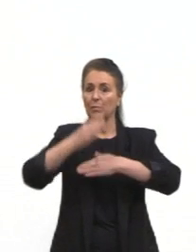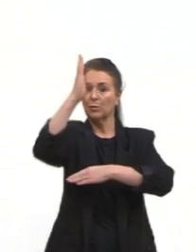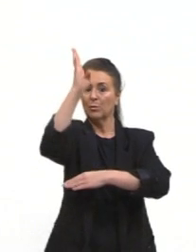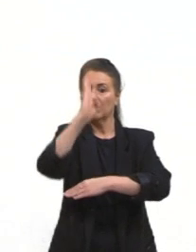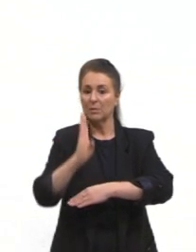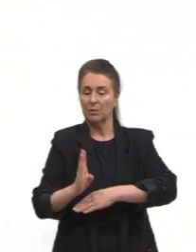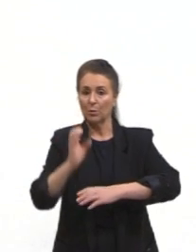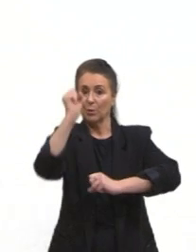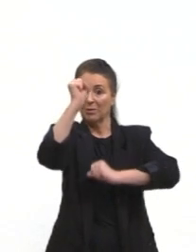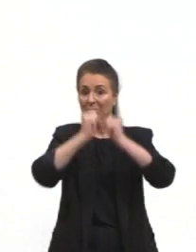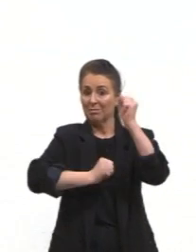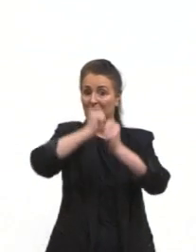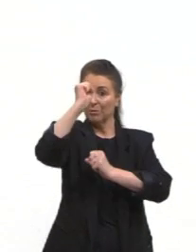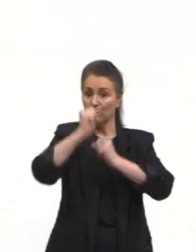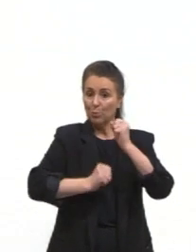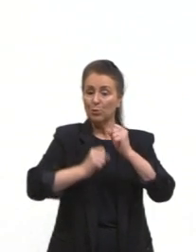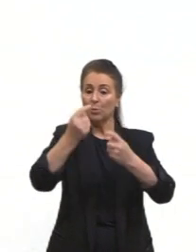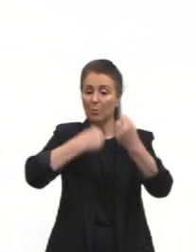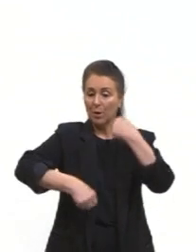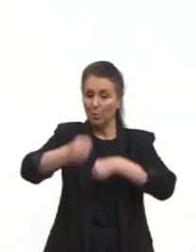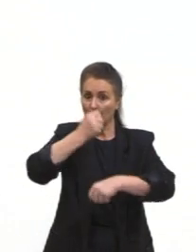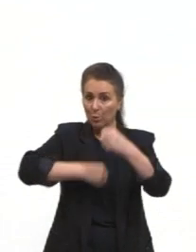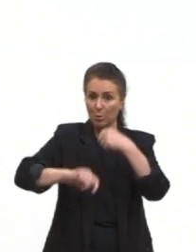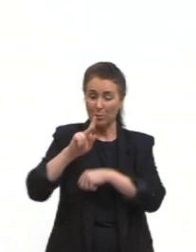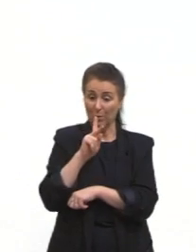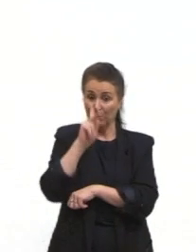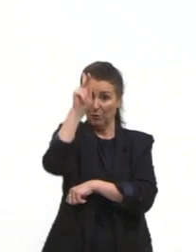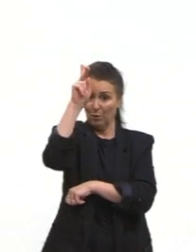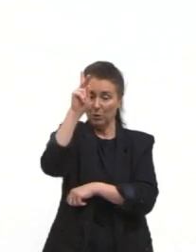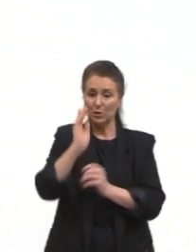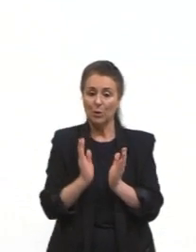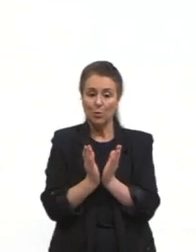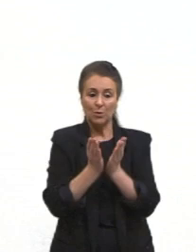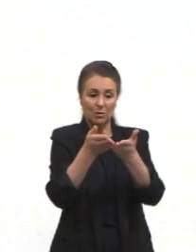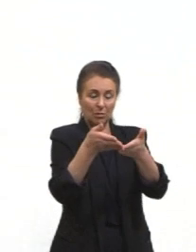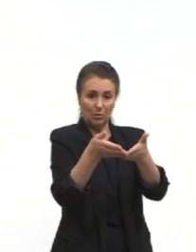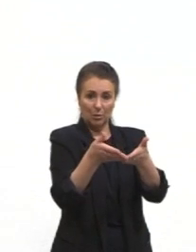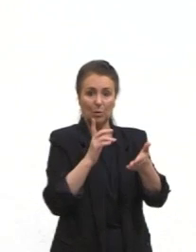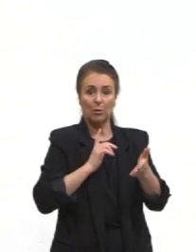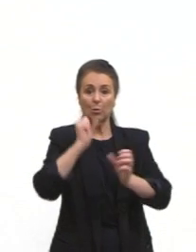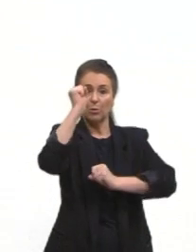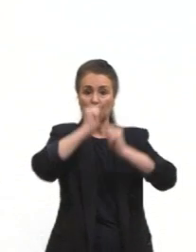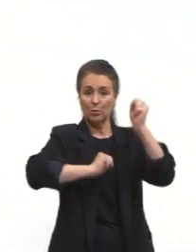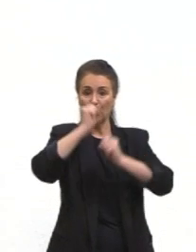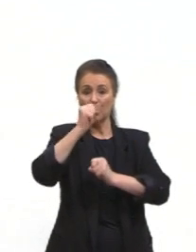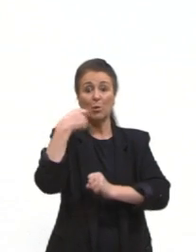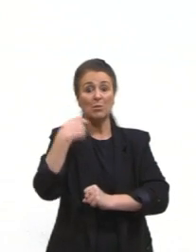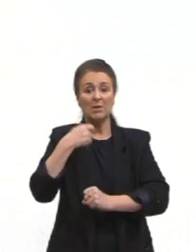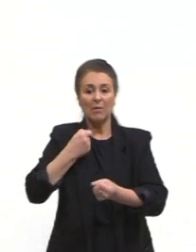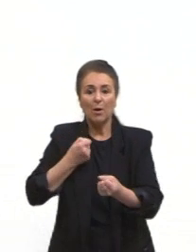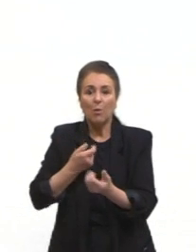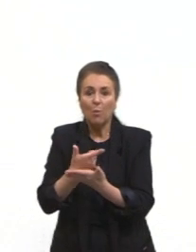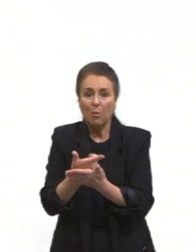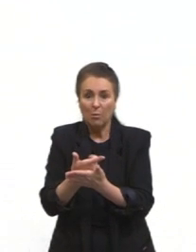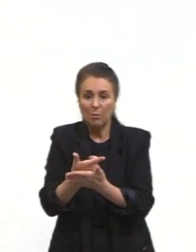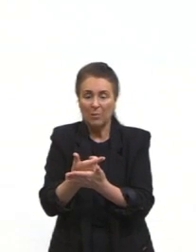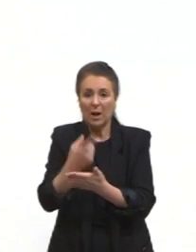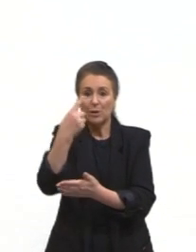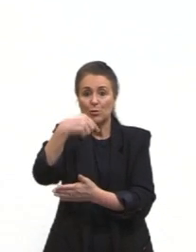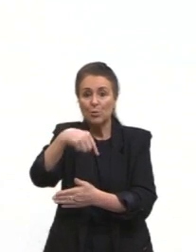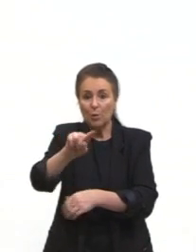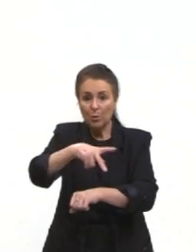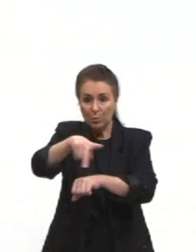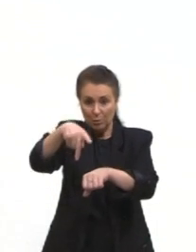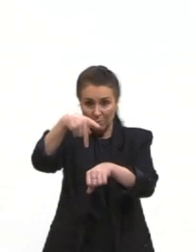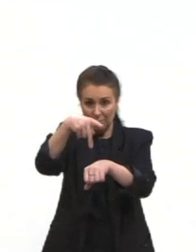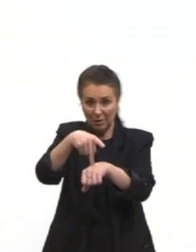economia forte, de ter seu próprio setor industrial produzindo, né? Para não ter que ficar comprando produtos industrializados do exterior.